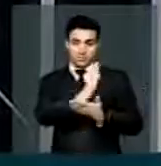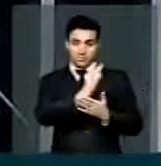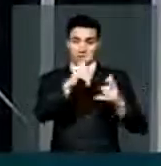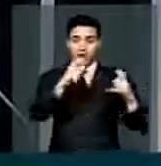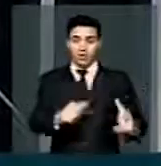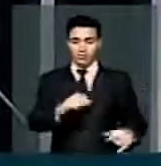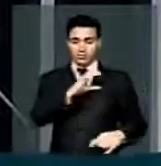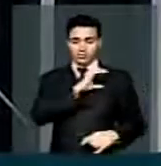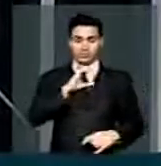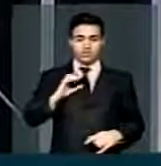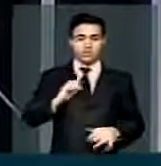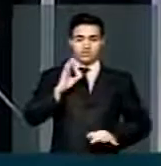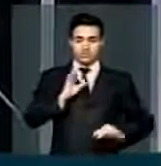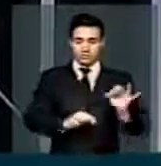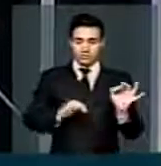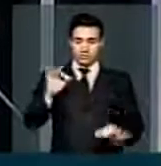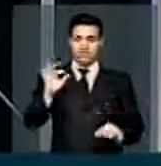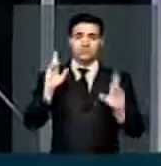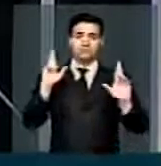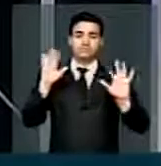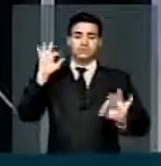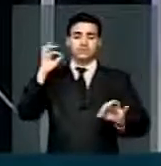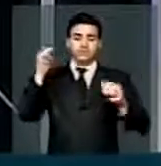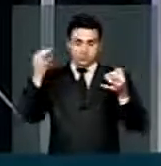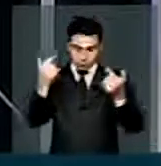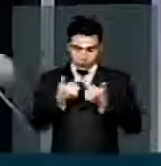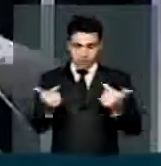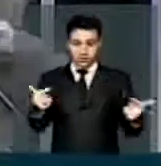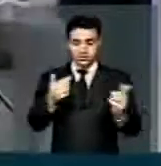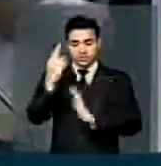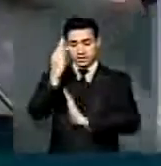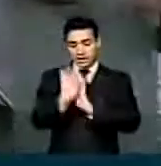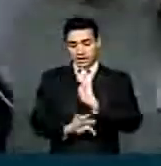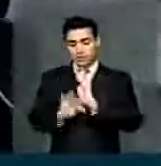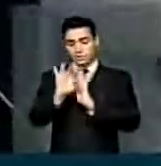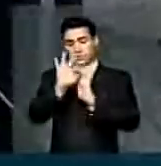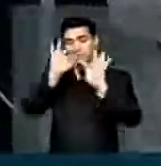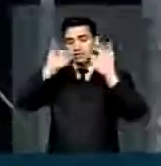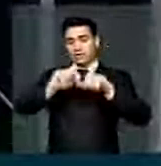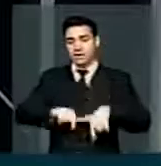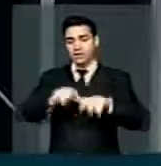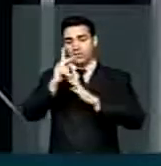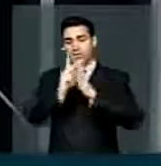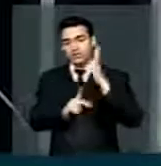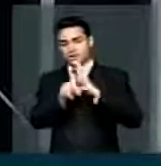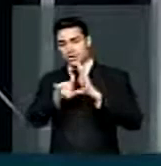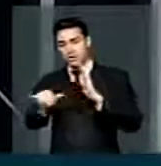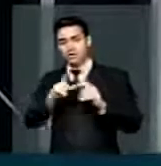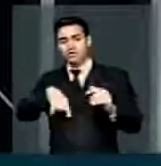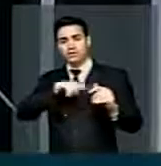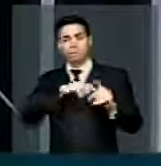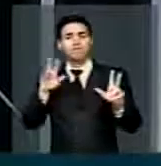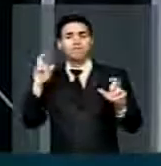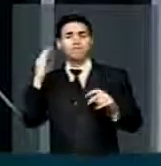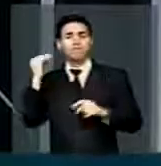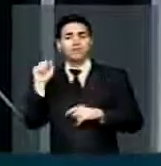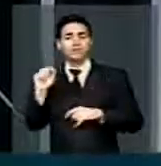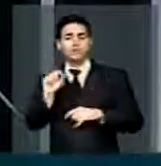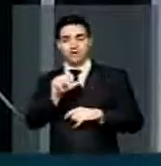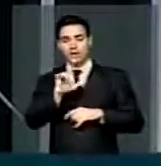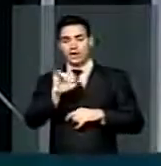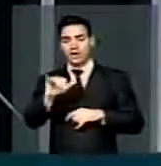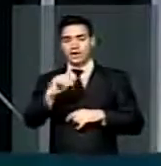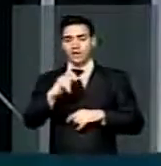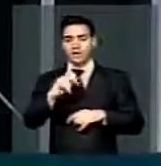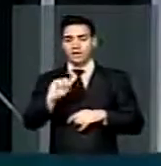Comissão de Justiça, até que, a redação final do projeto de lei que nós conhecemos aqui como a Lei da